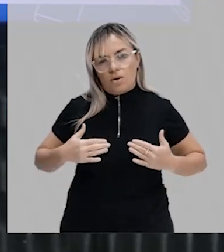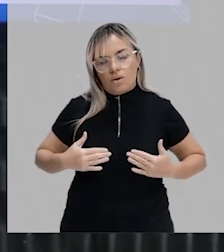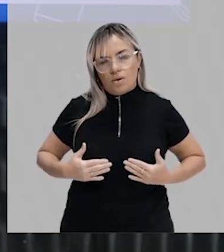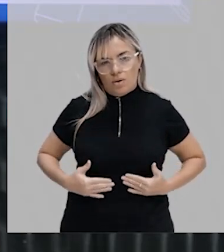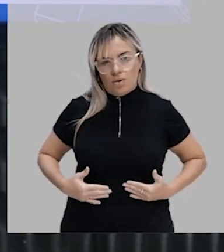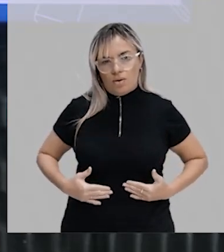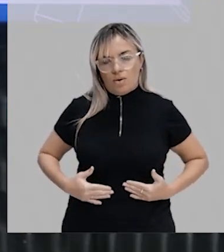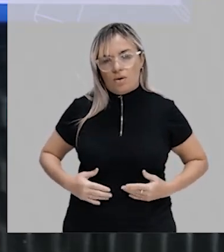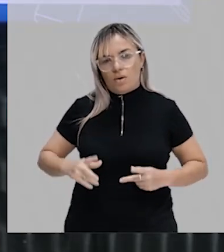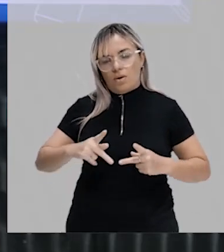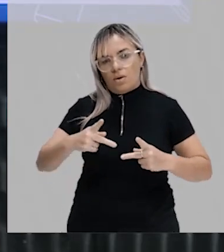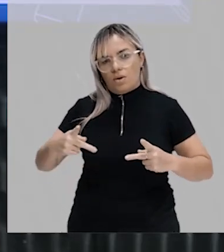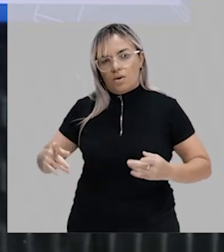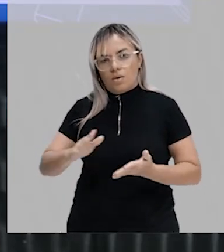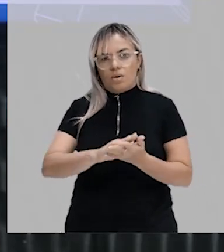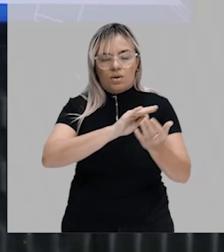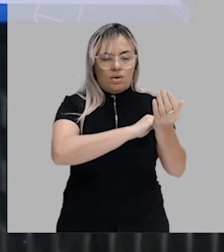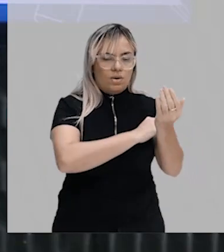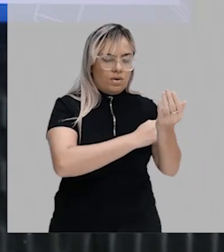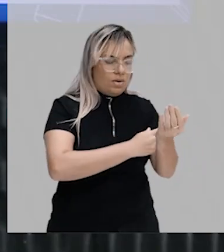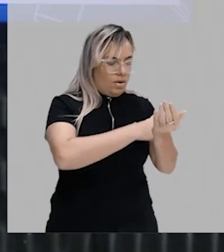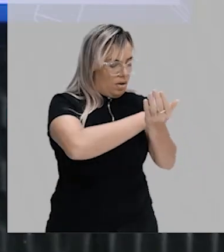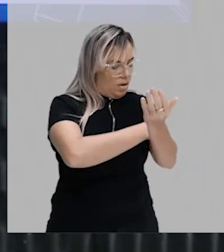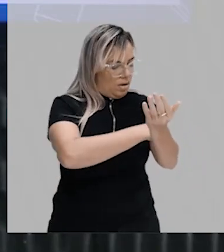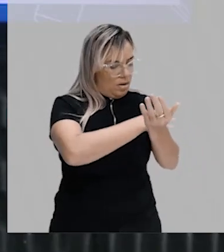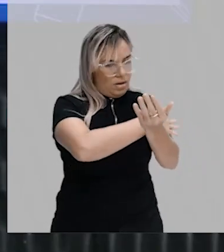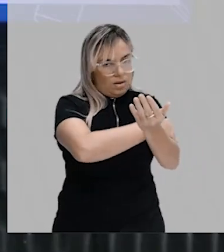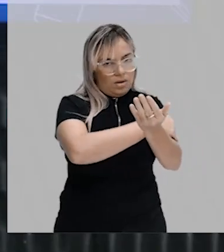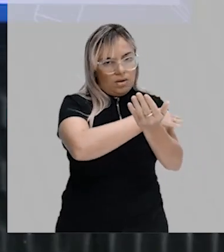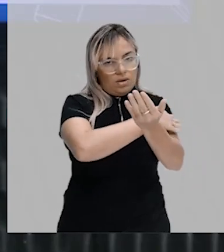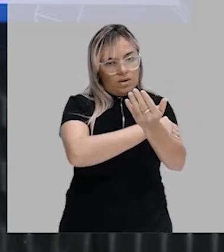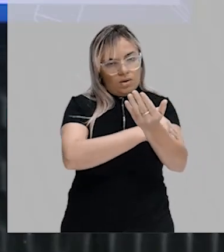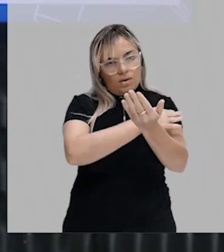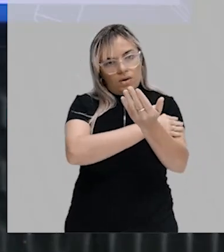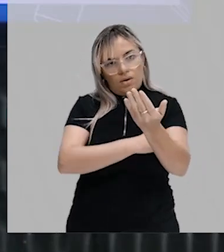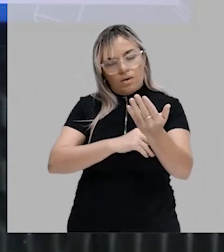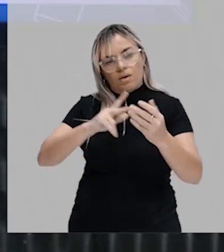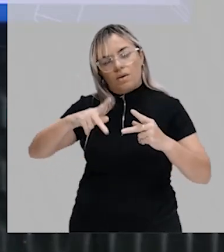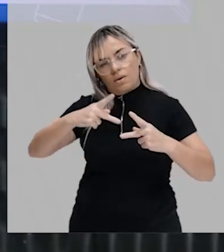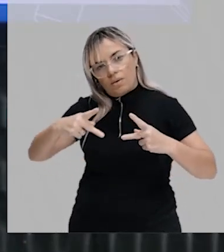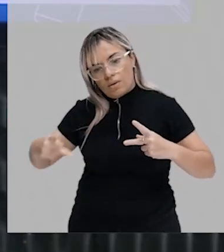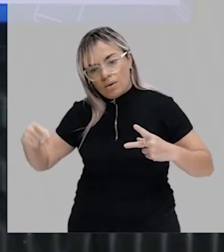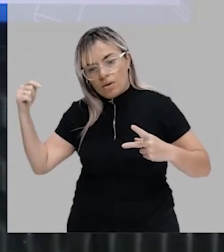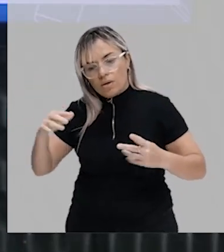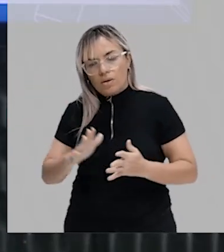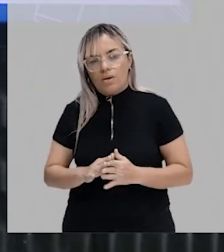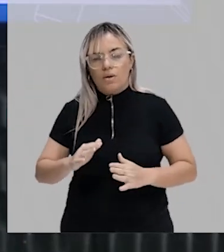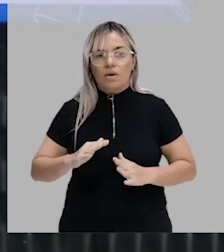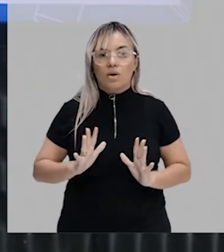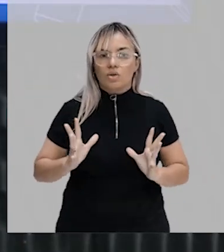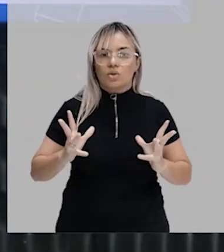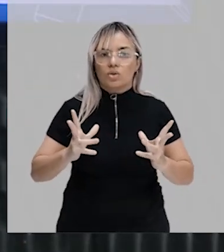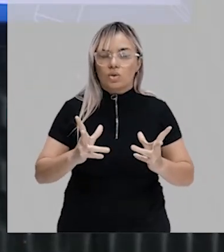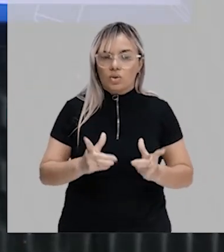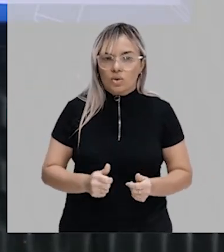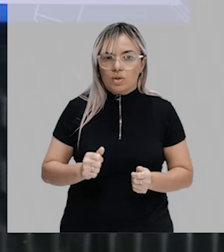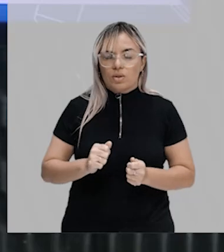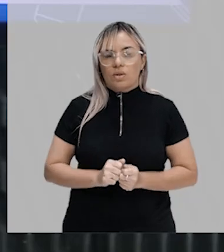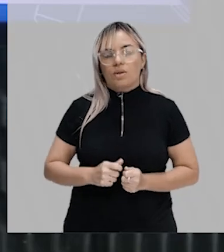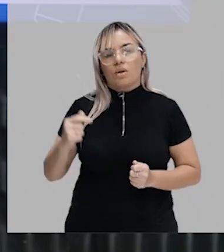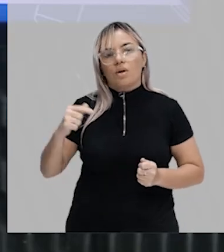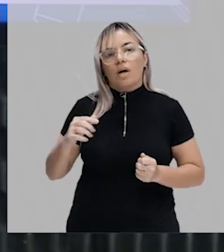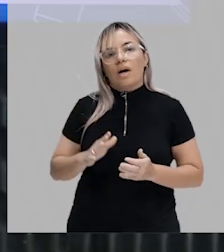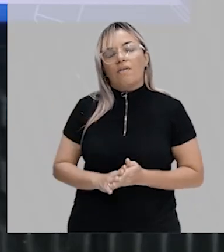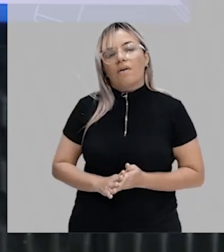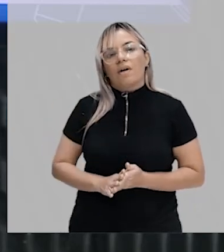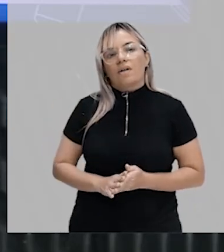a musculatura. A musculatura ali é feita de muitas fibras proteicas. Toda proteína é feita de aminoácidos. E de